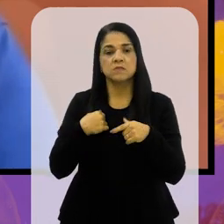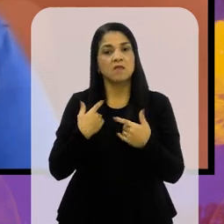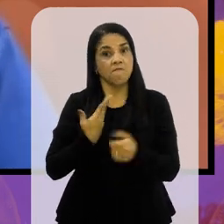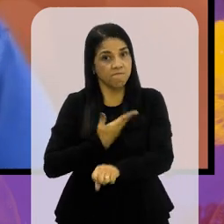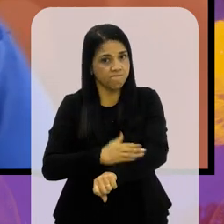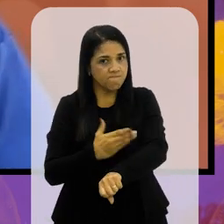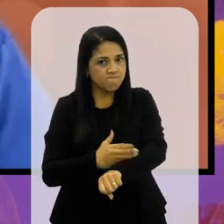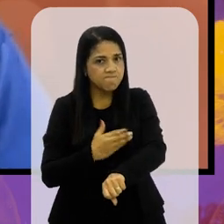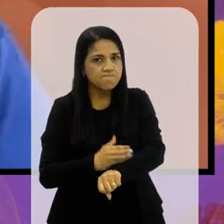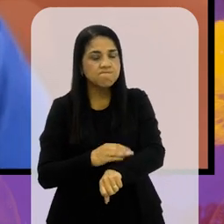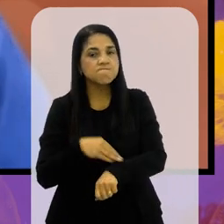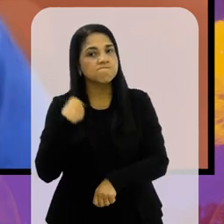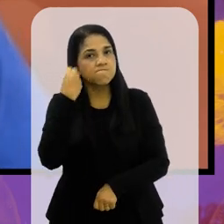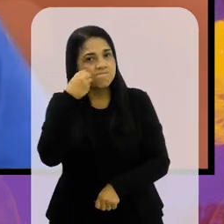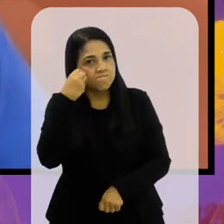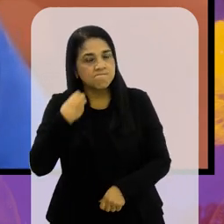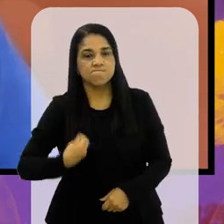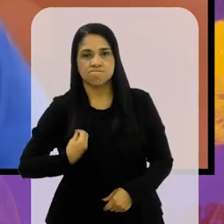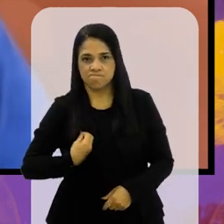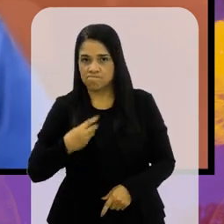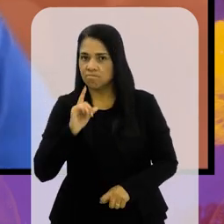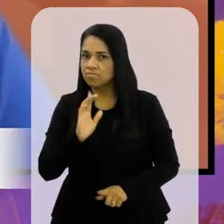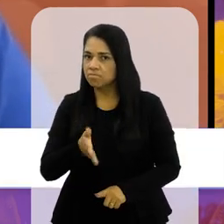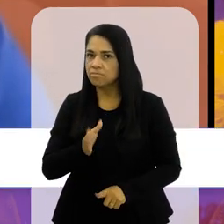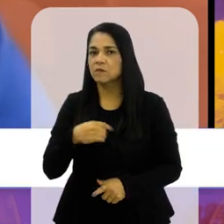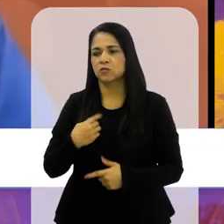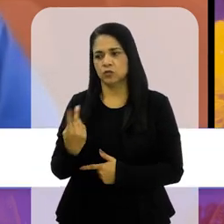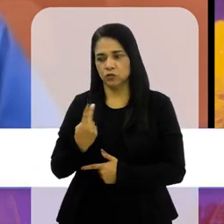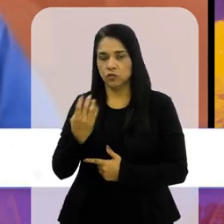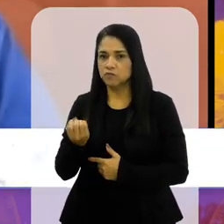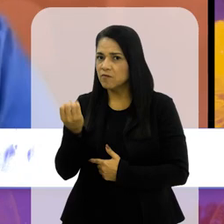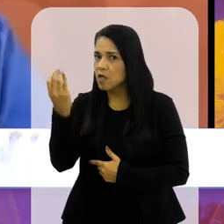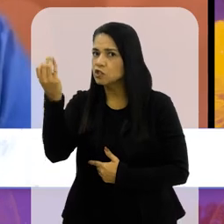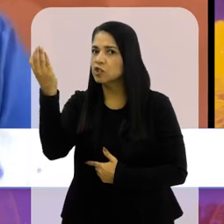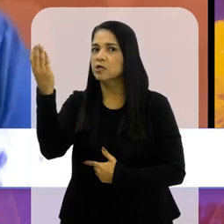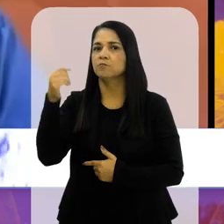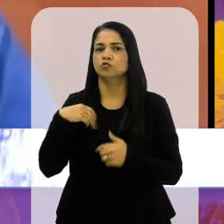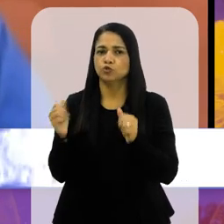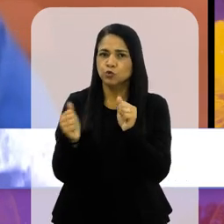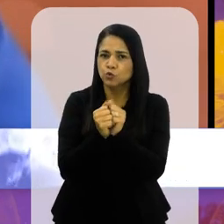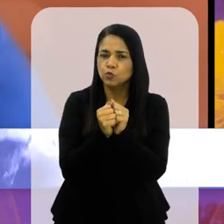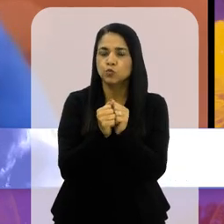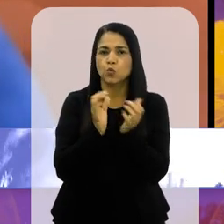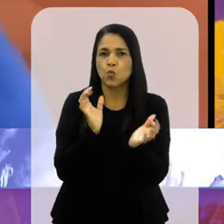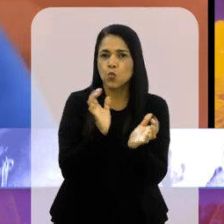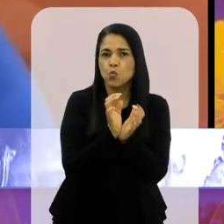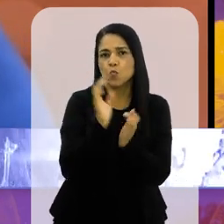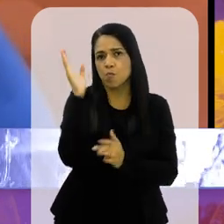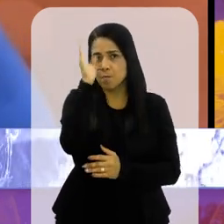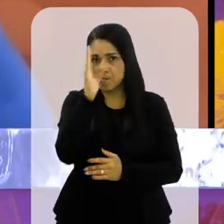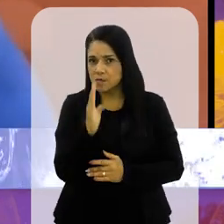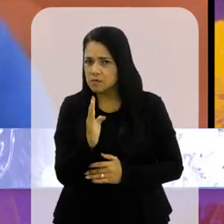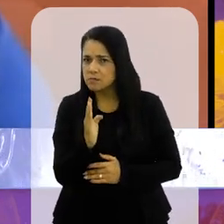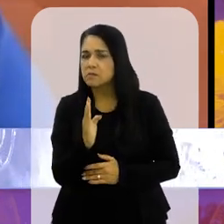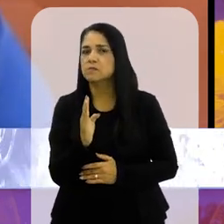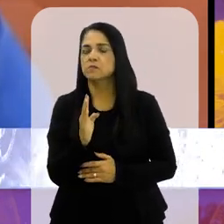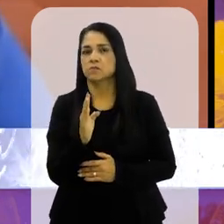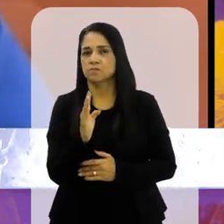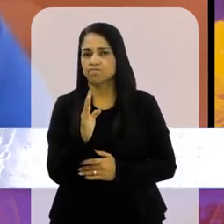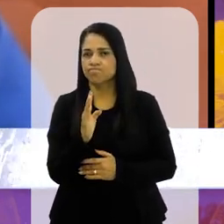vivemos isso na prática. Sim. Nós dois já viajamos algumas vezes com a seleção brasileira